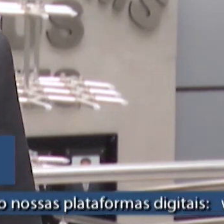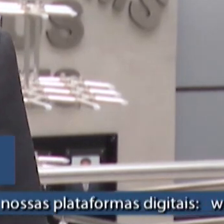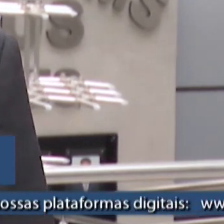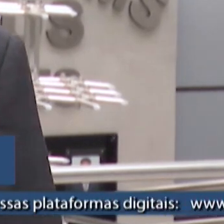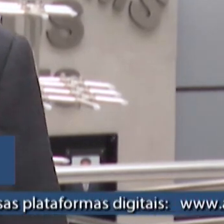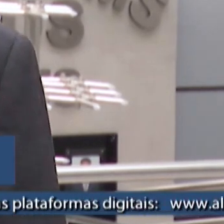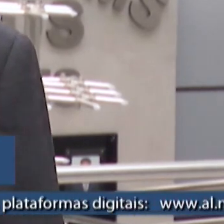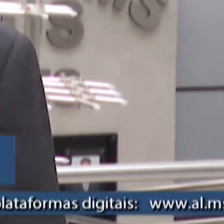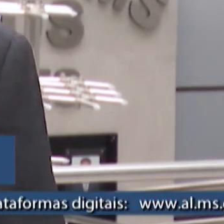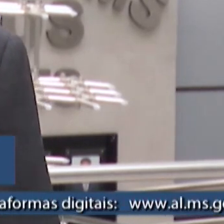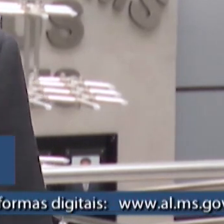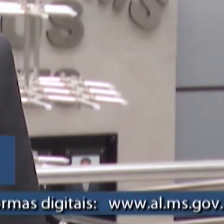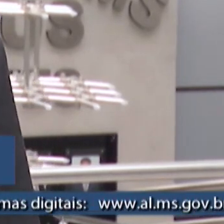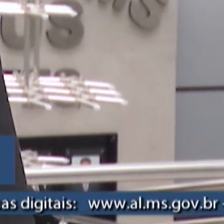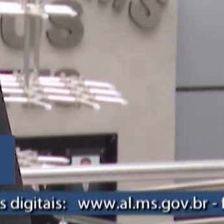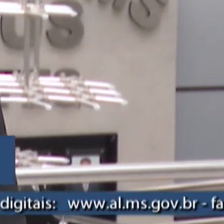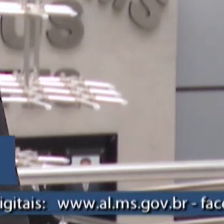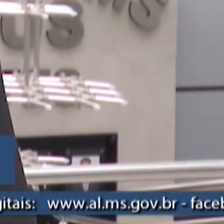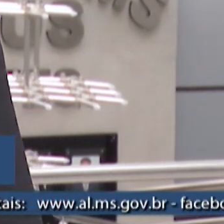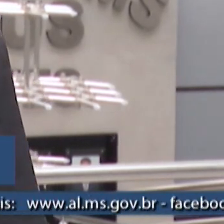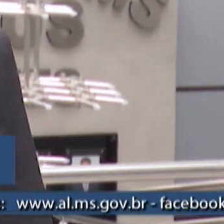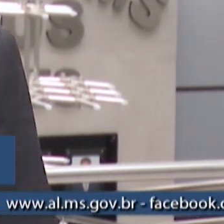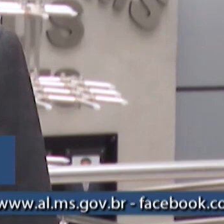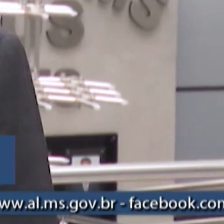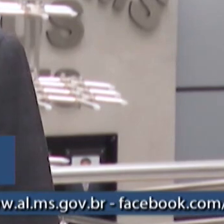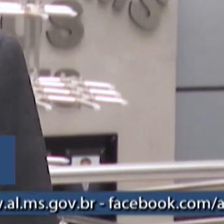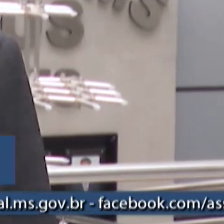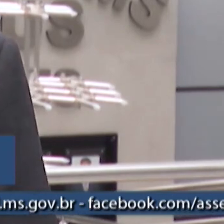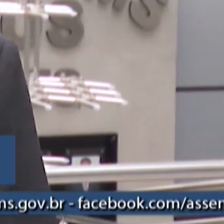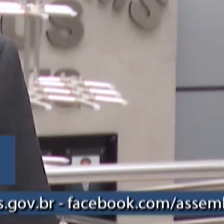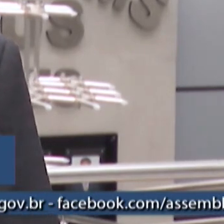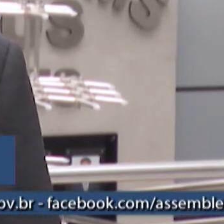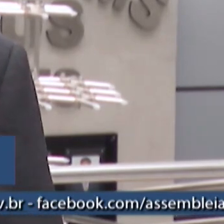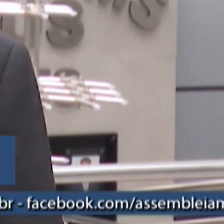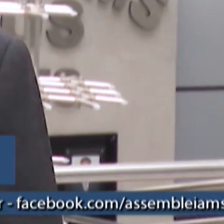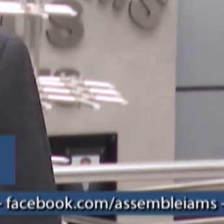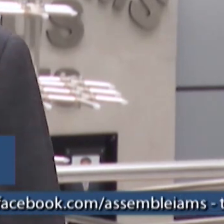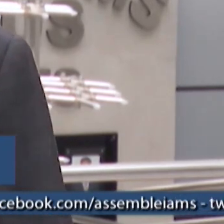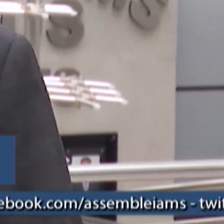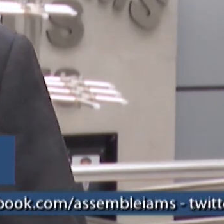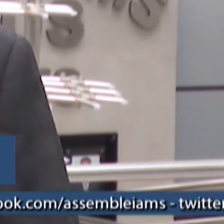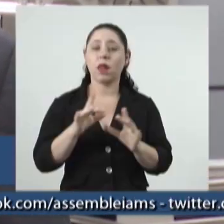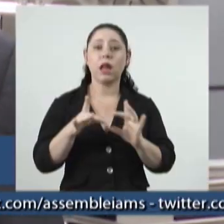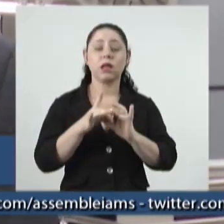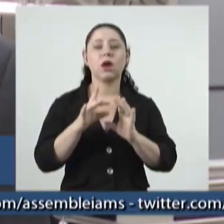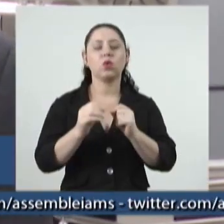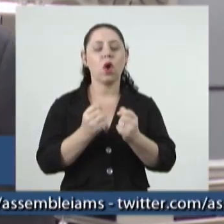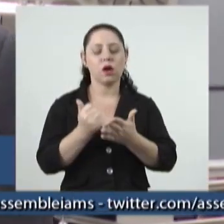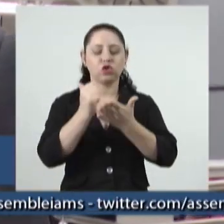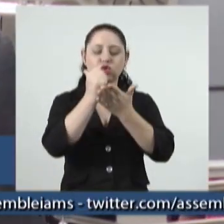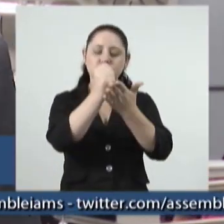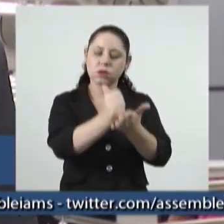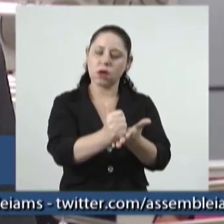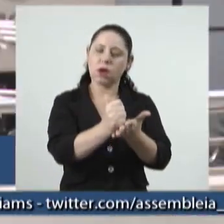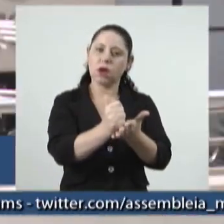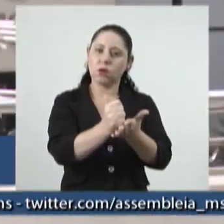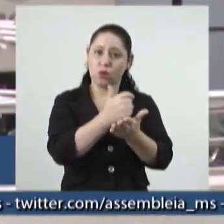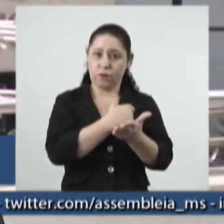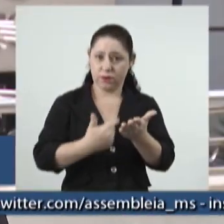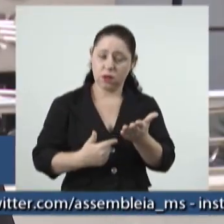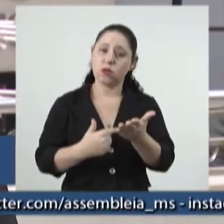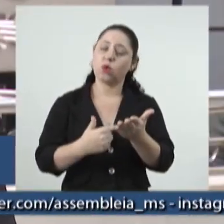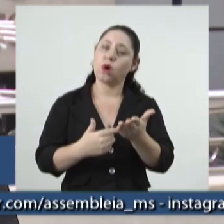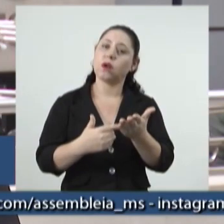terminou o primeiro ano com números importantes, e a Secretaria de Governo é uma secretaria que trabalha diretamente auxiliando o governador a tocar o Estado.